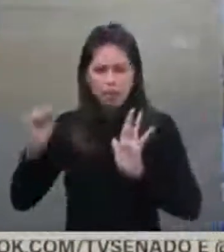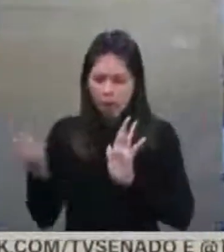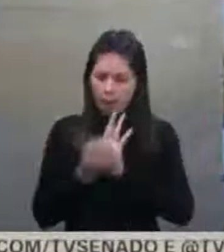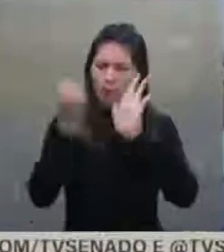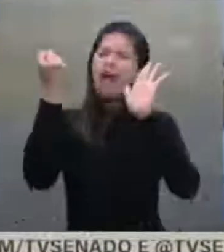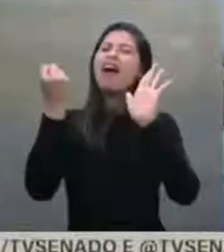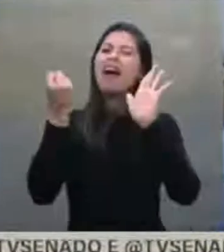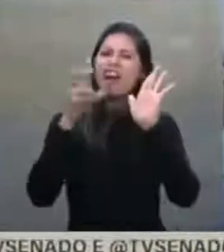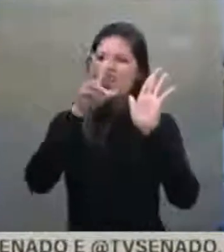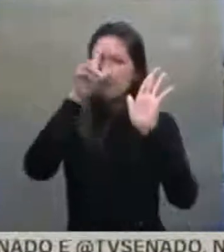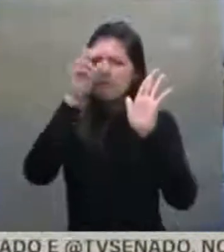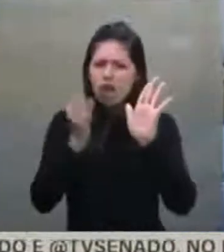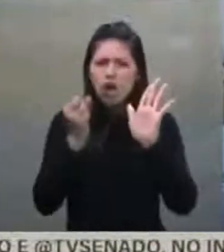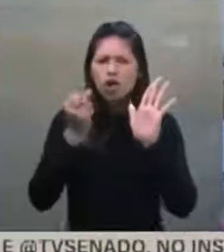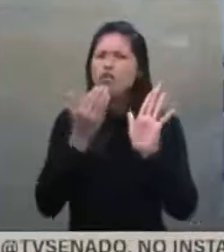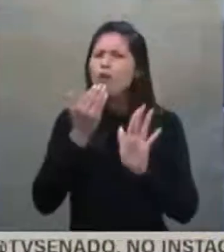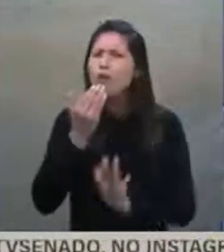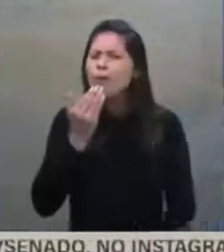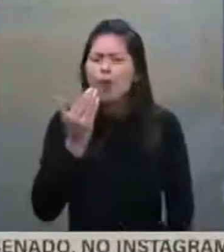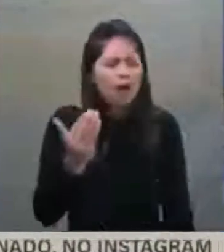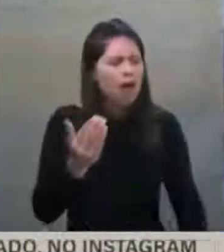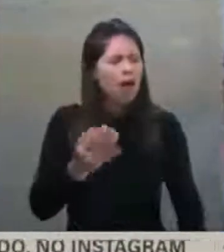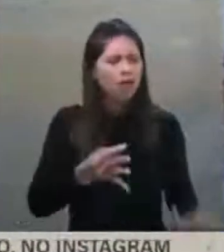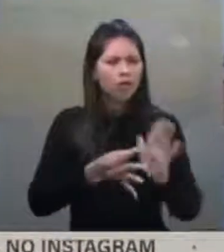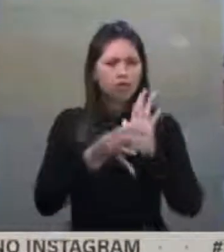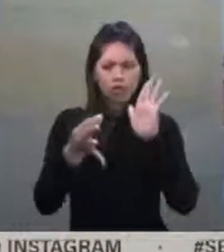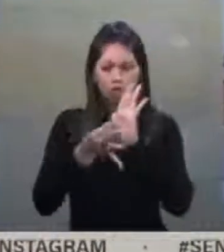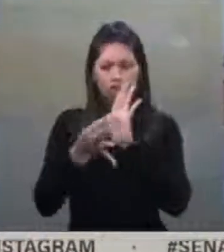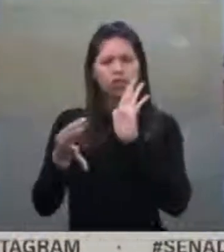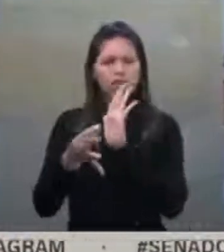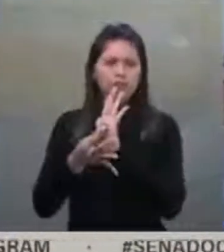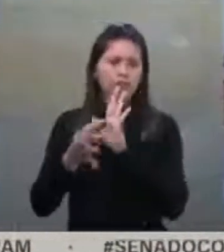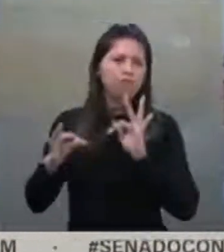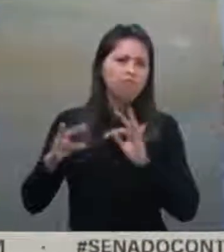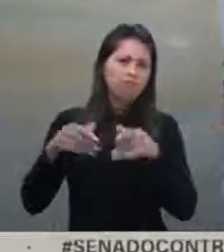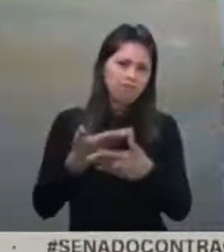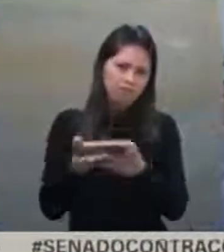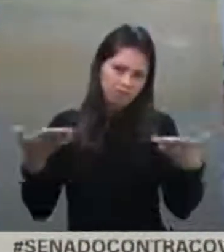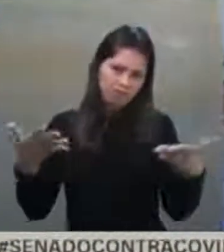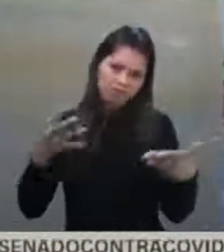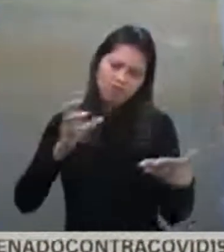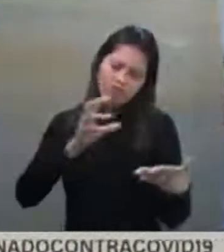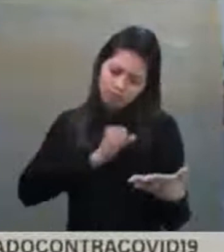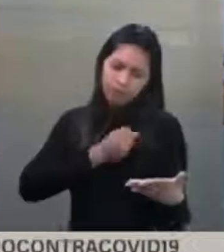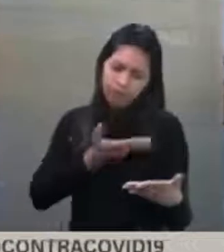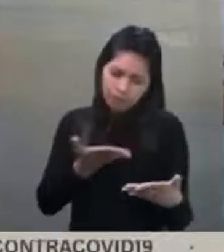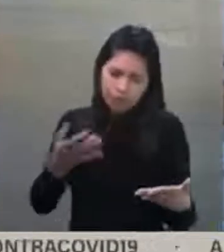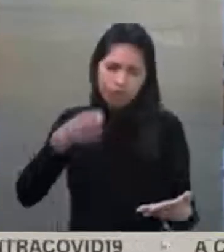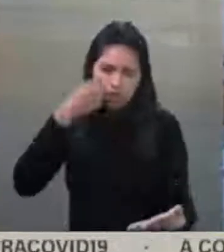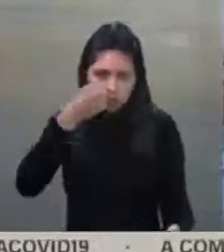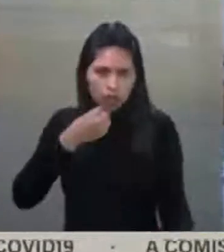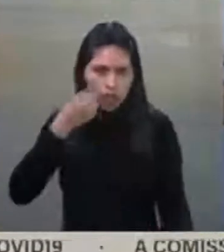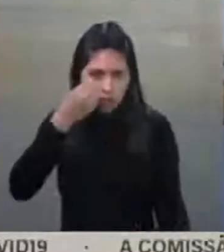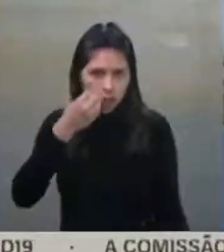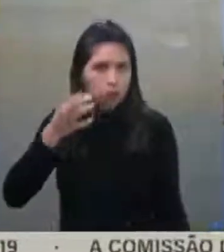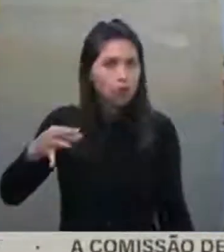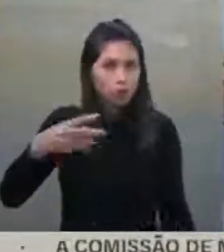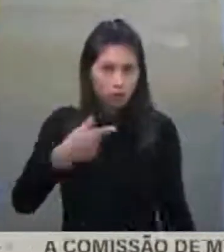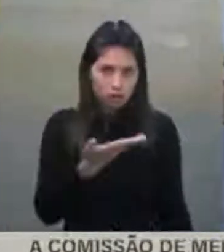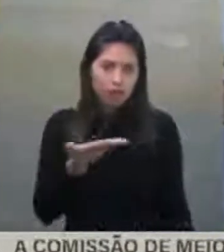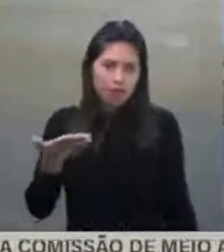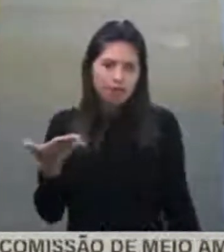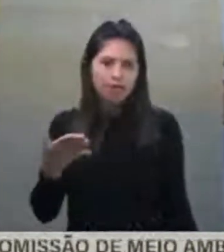forte e eu faço essa sugestão aqui, pedindo escusa ao nosso querido senador Eovisto, se for possível.